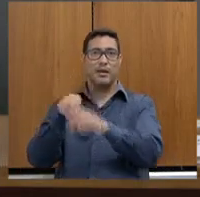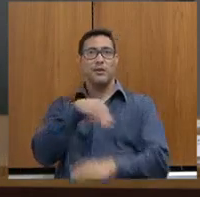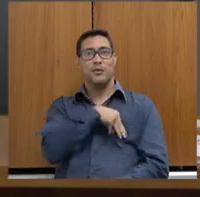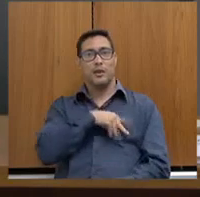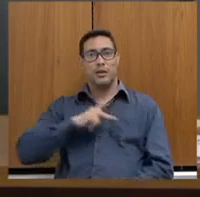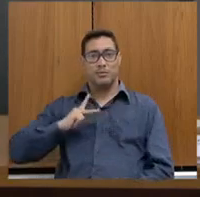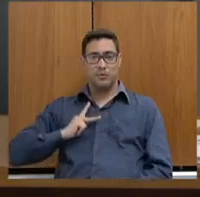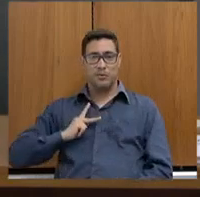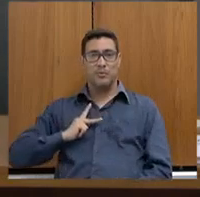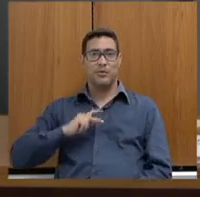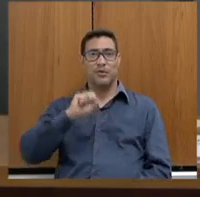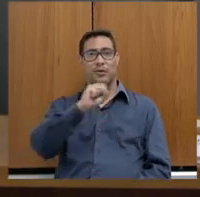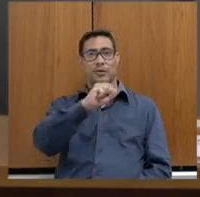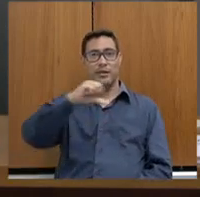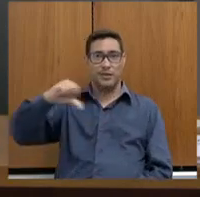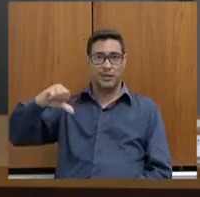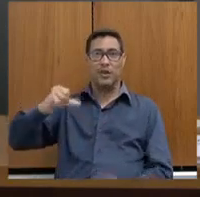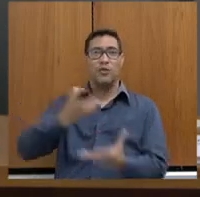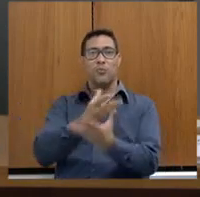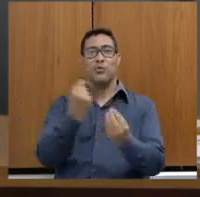89, nenhum de vocês era nascido ainda,